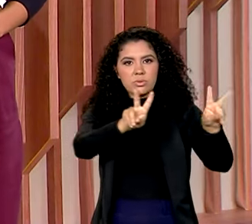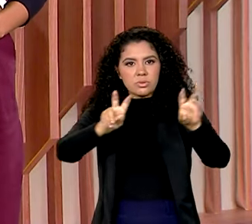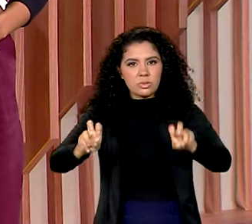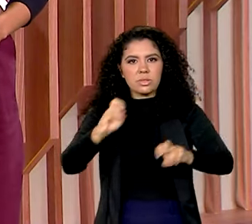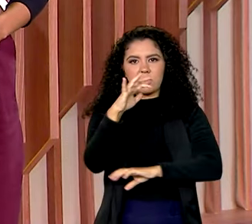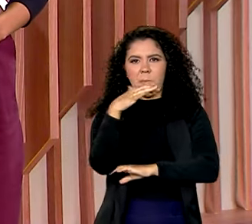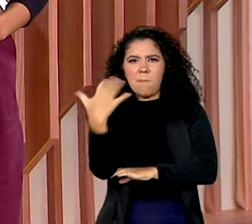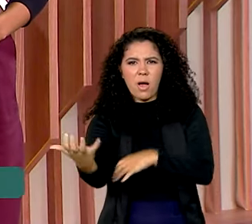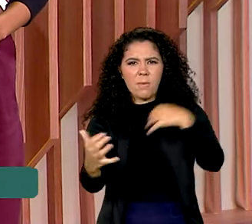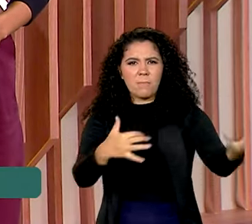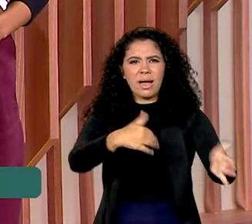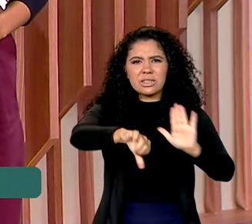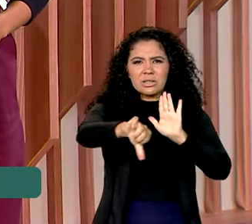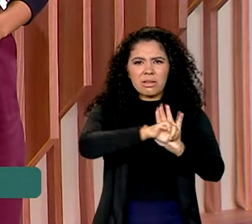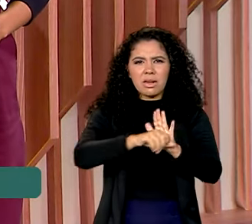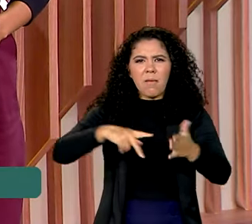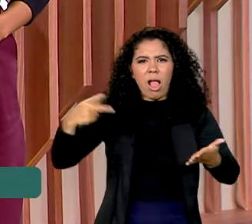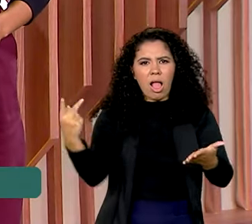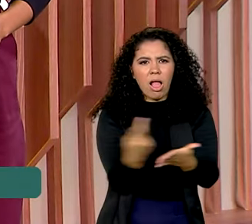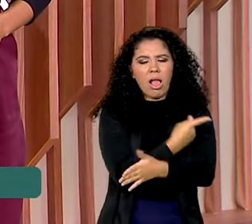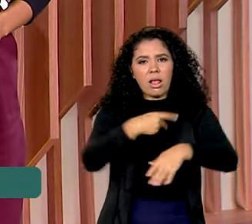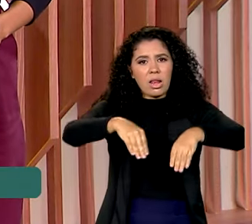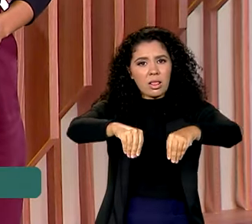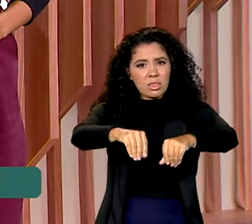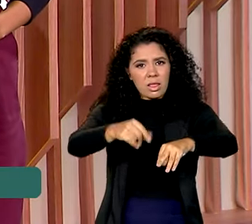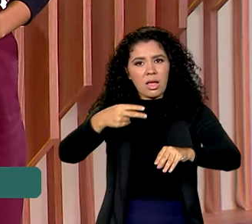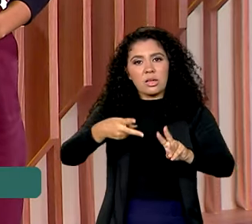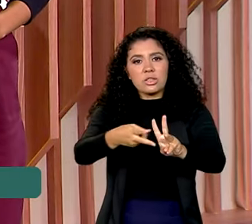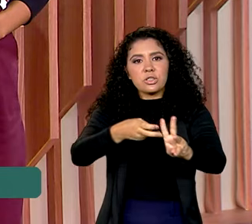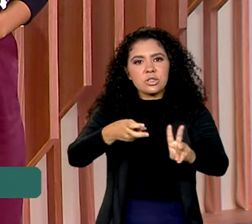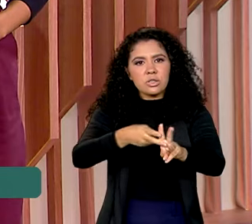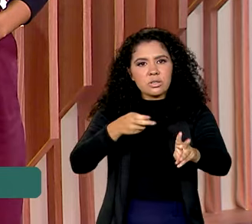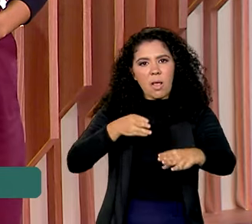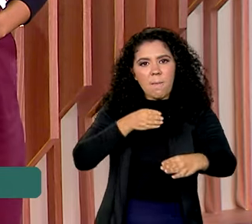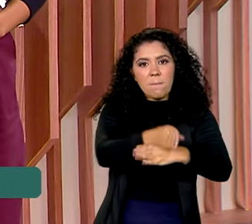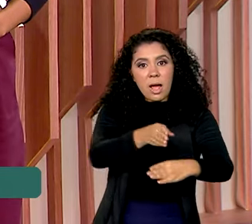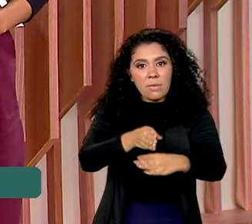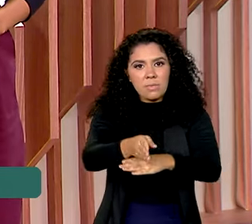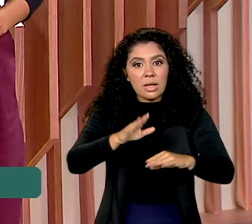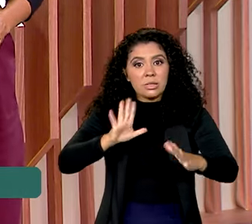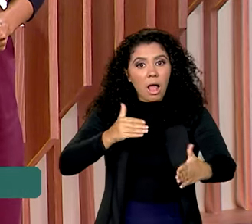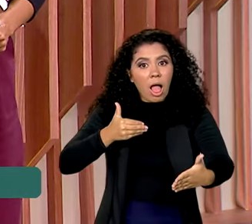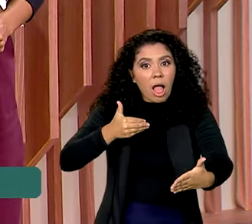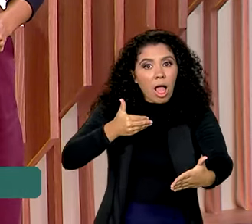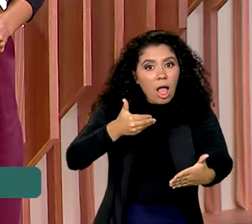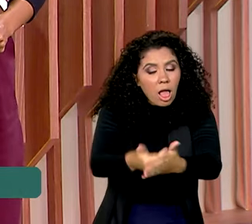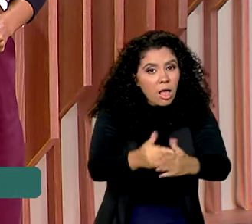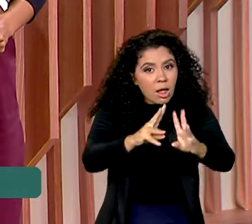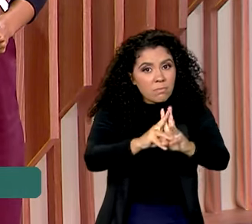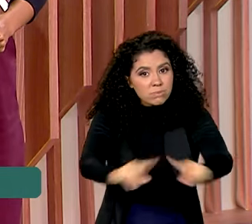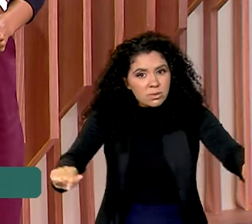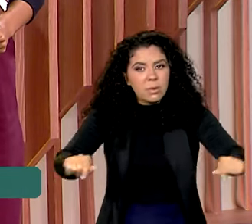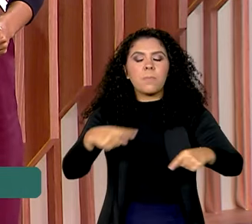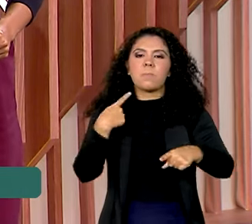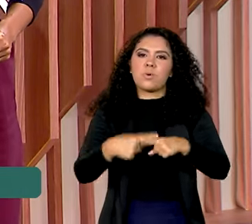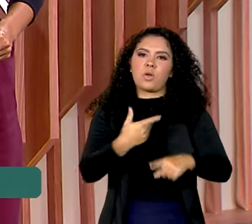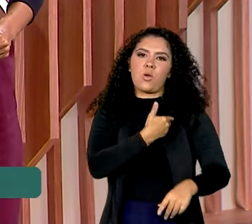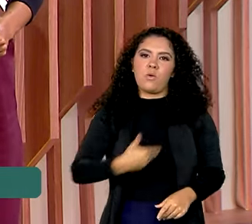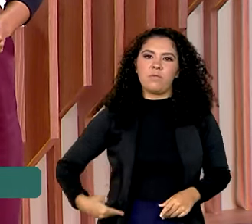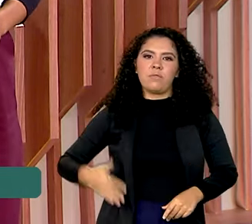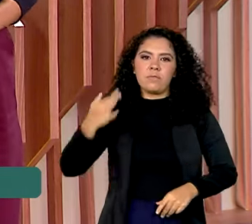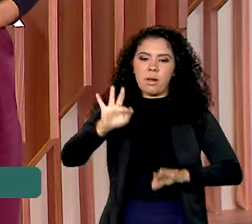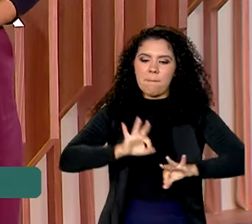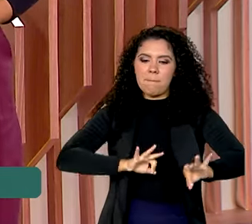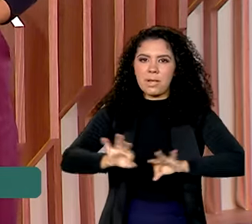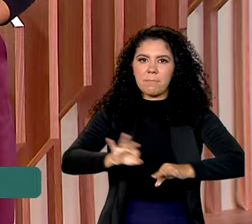crimes em terras indígenas, as invasões, estão com os dias contados. Isso porque o governo federal prepara novas